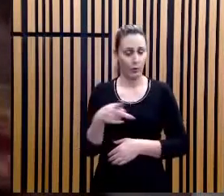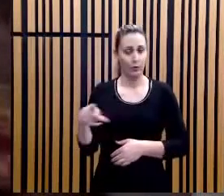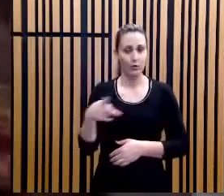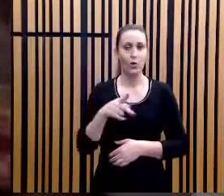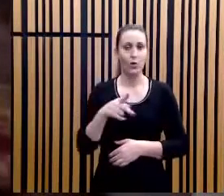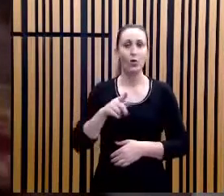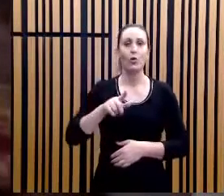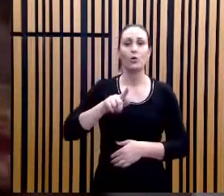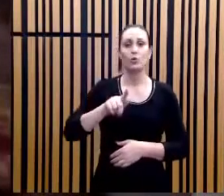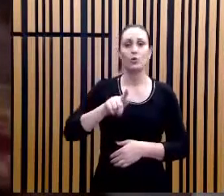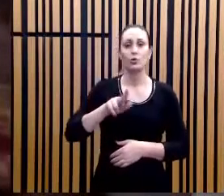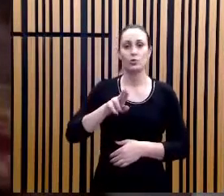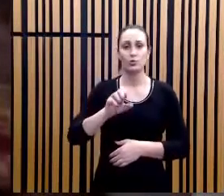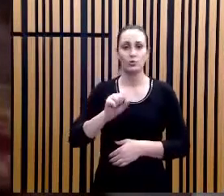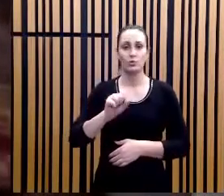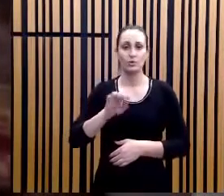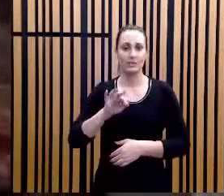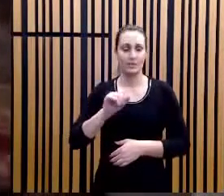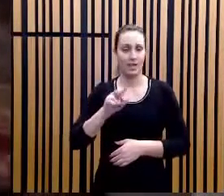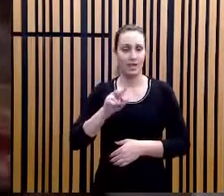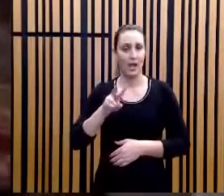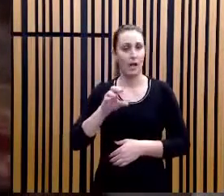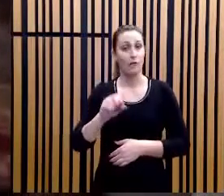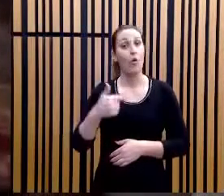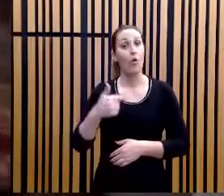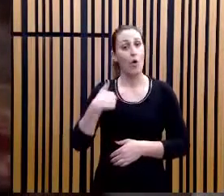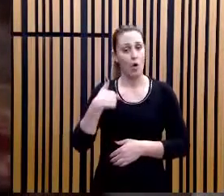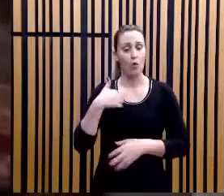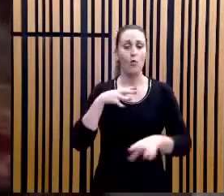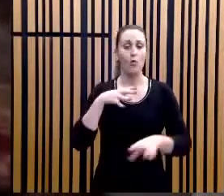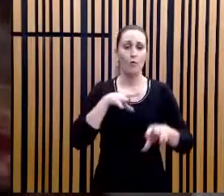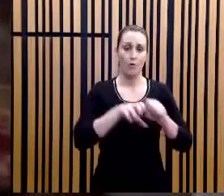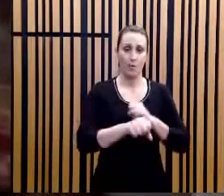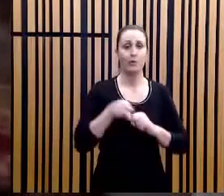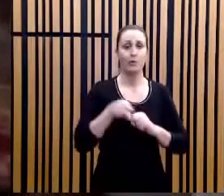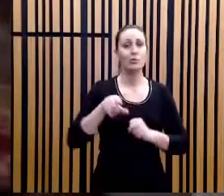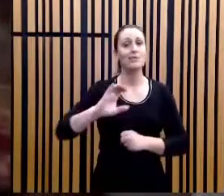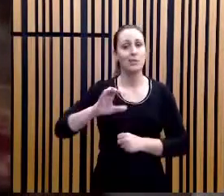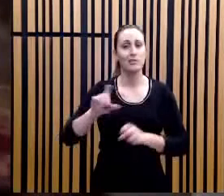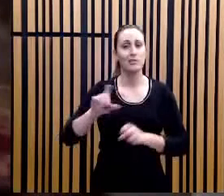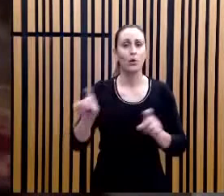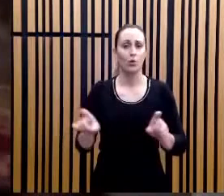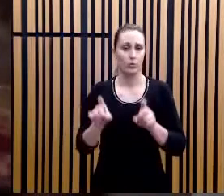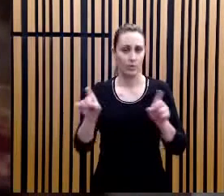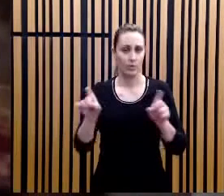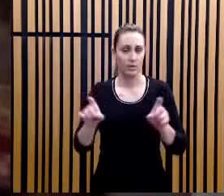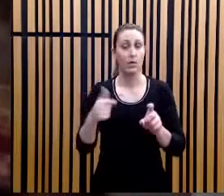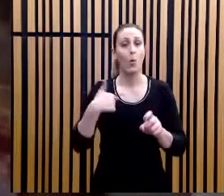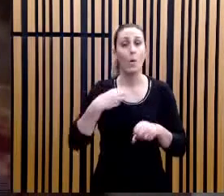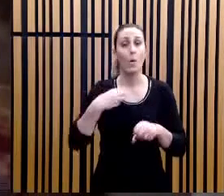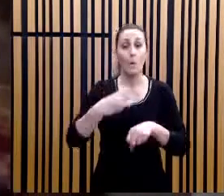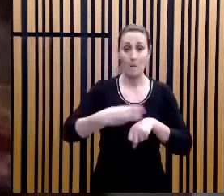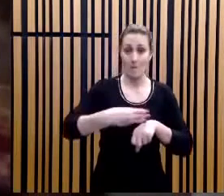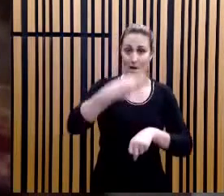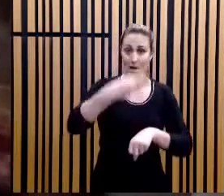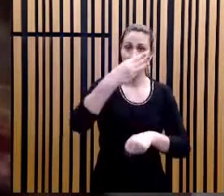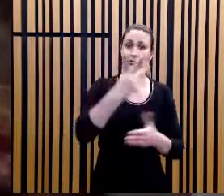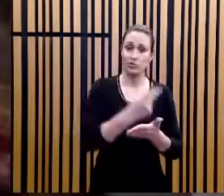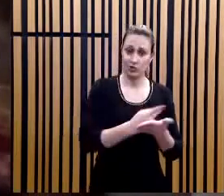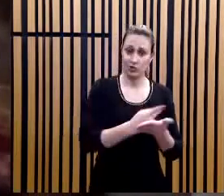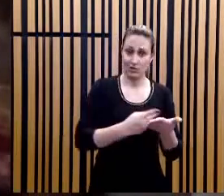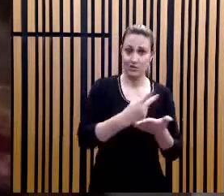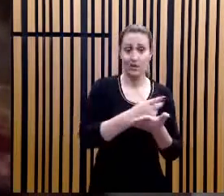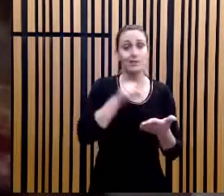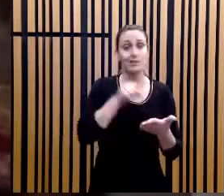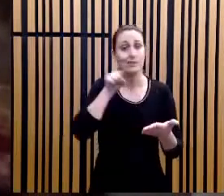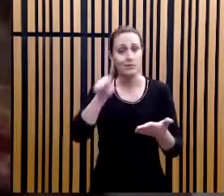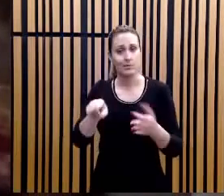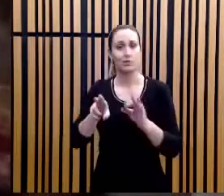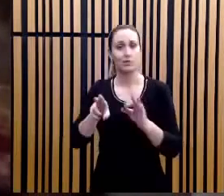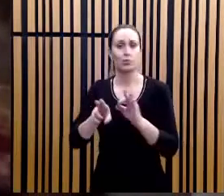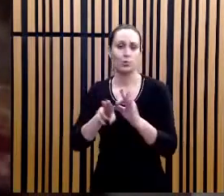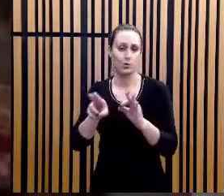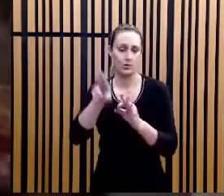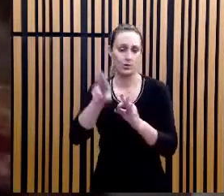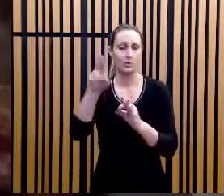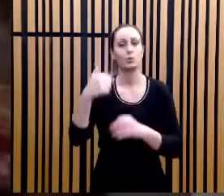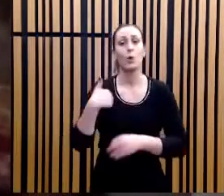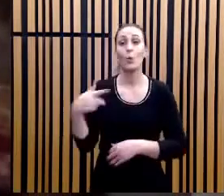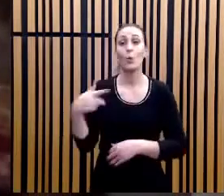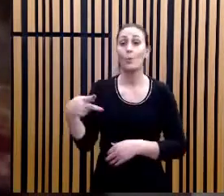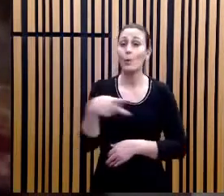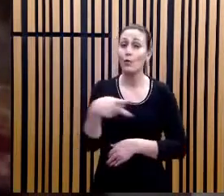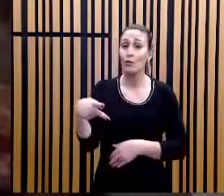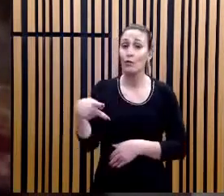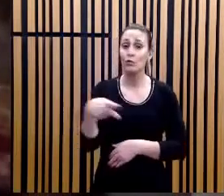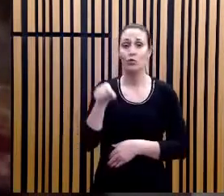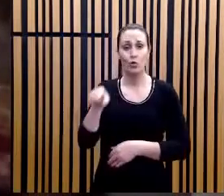graduado em ciência da computação, sou mestre em design pela Unicinos, faço questão de frisar isso, sou professor da Unicinos